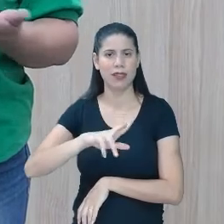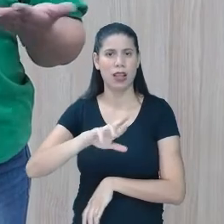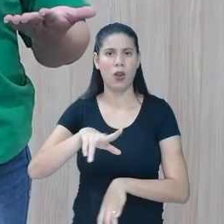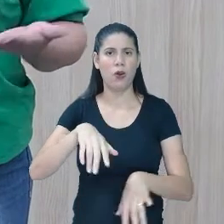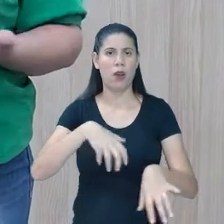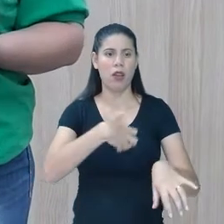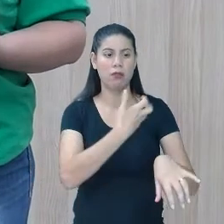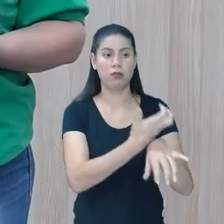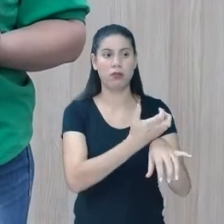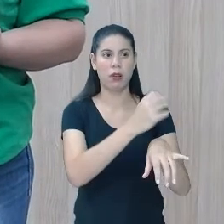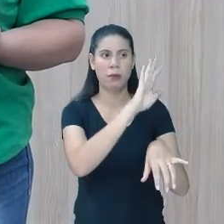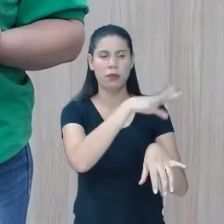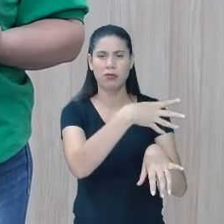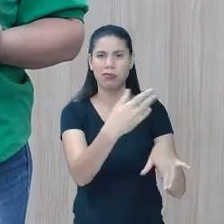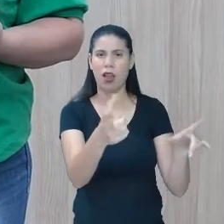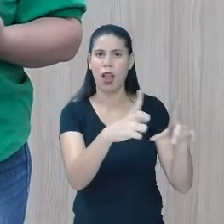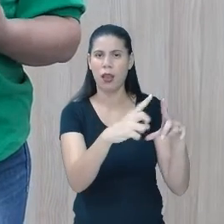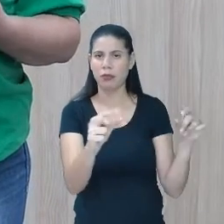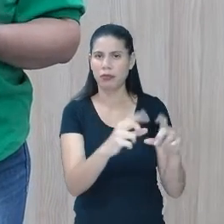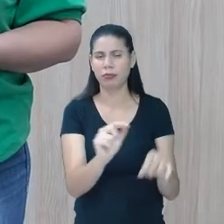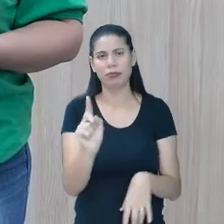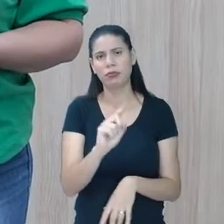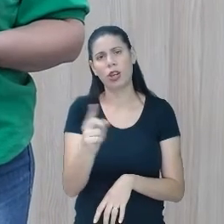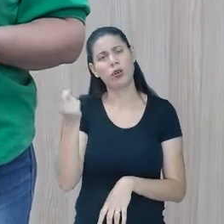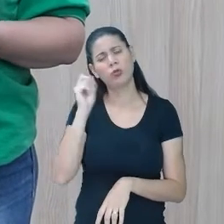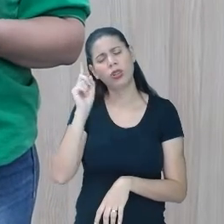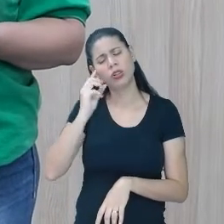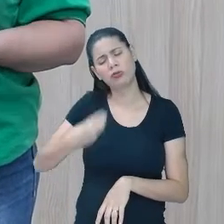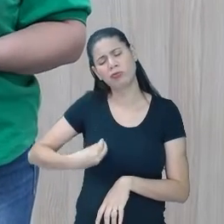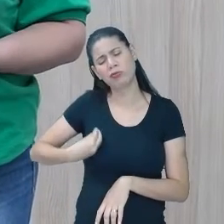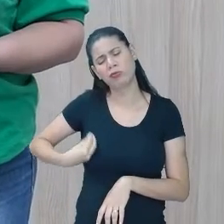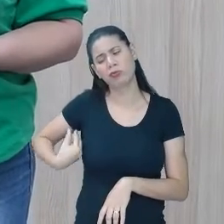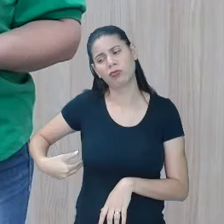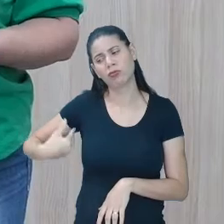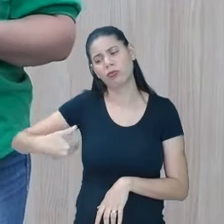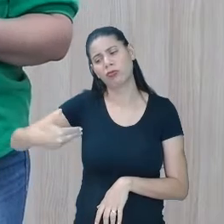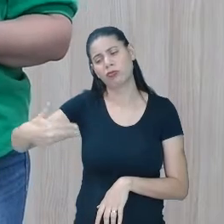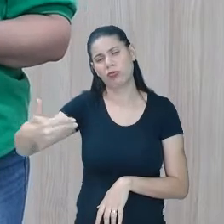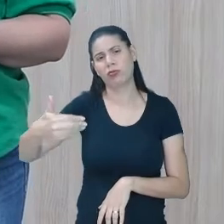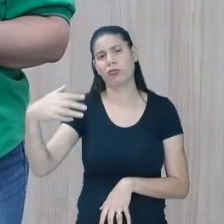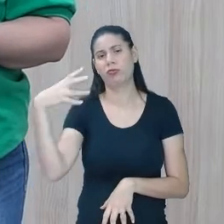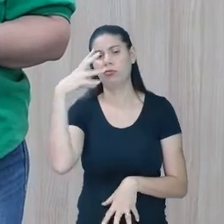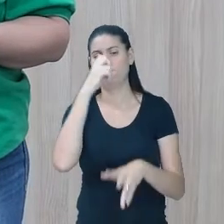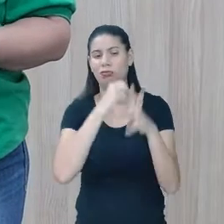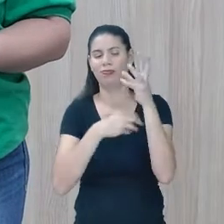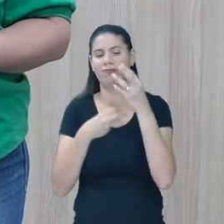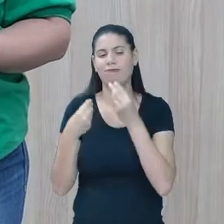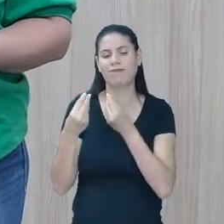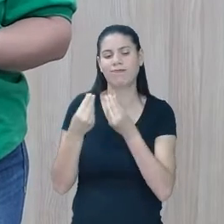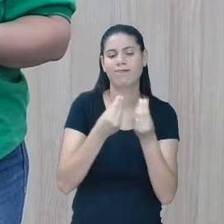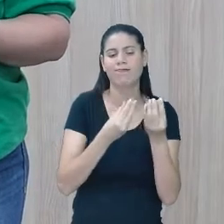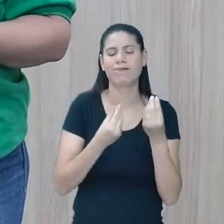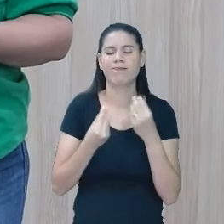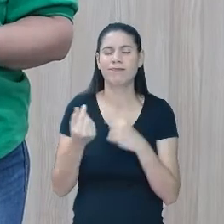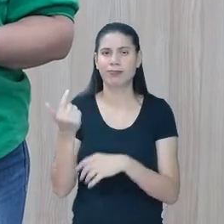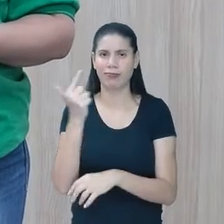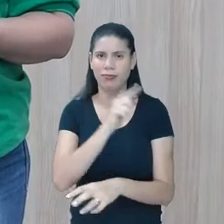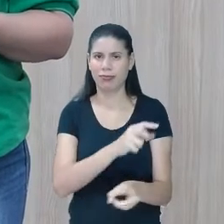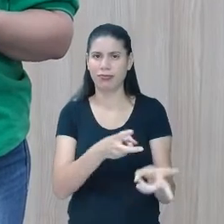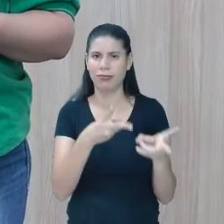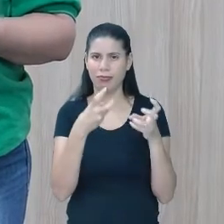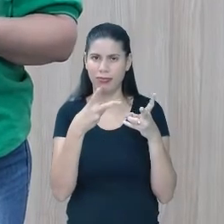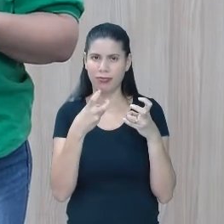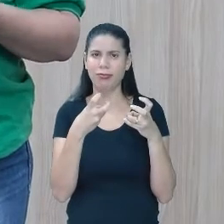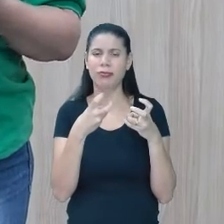matriz curricular, não é? É no dia a dia, é a sua prática, é a sua sensibilidade que vai fazer